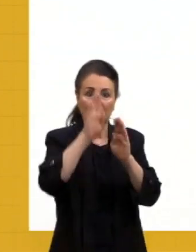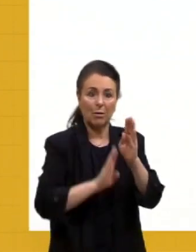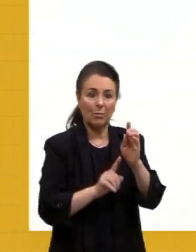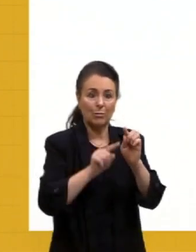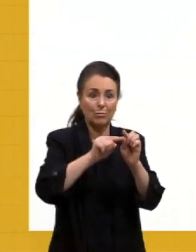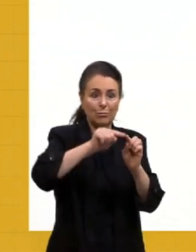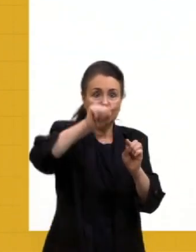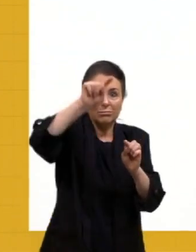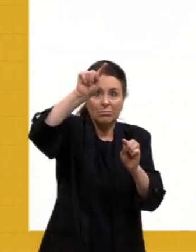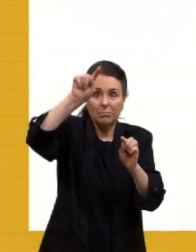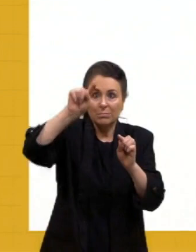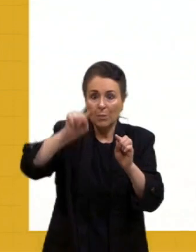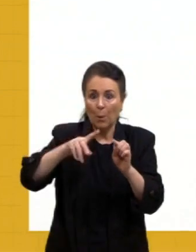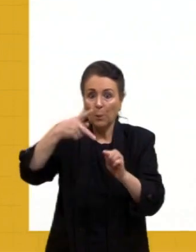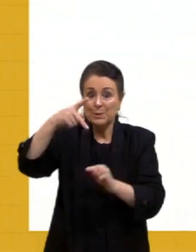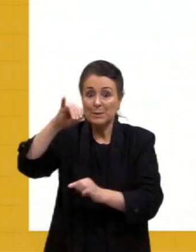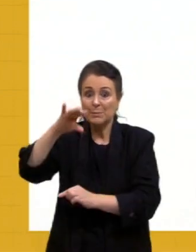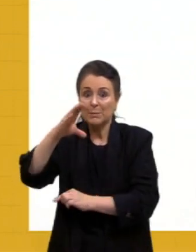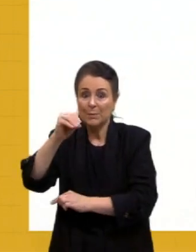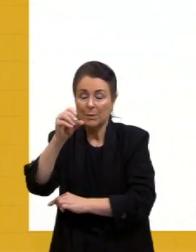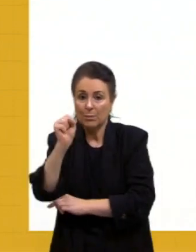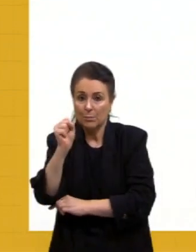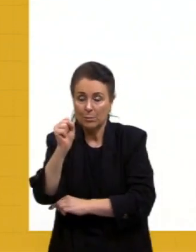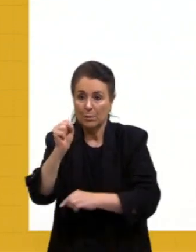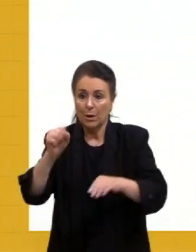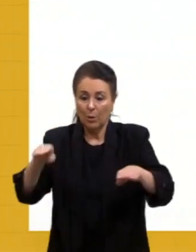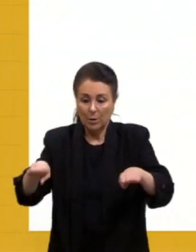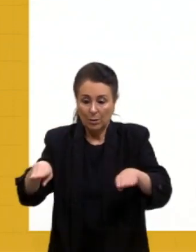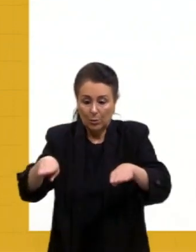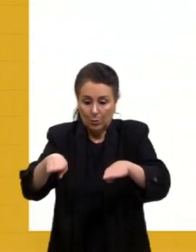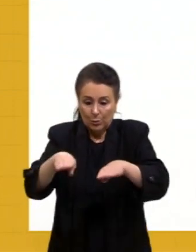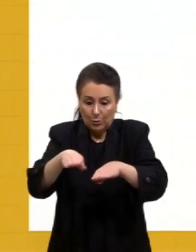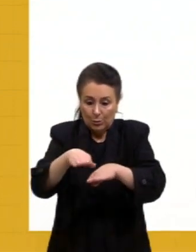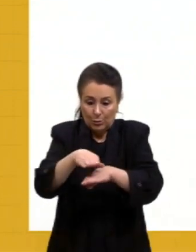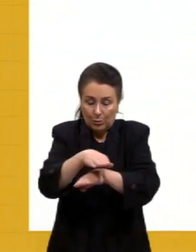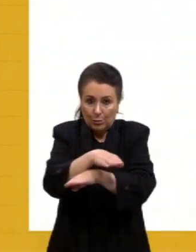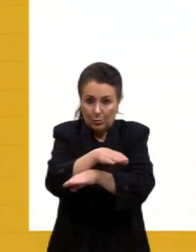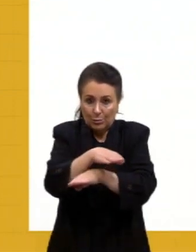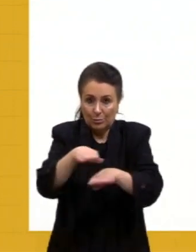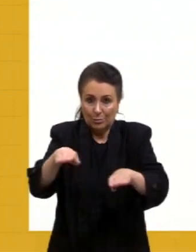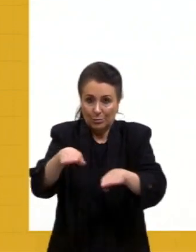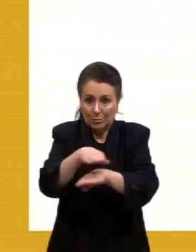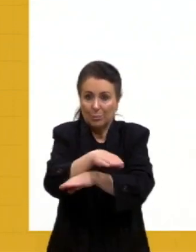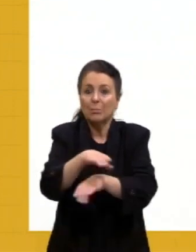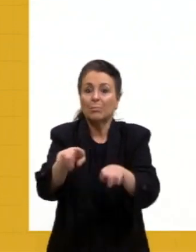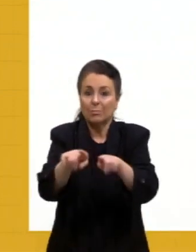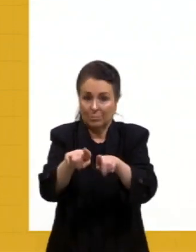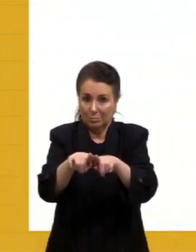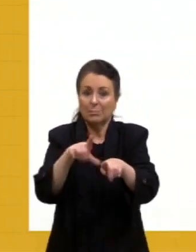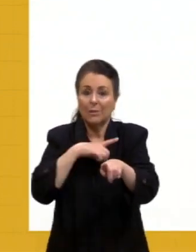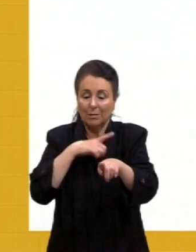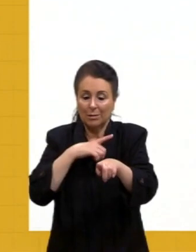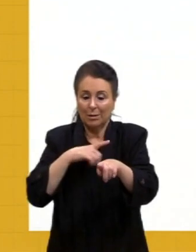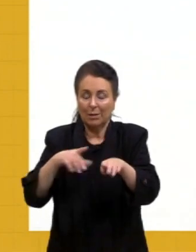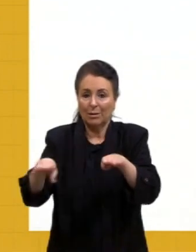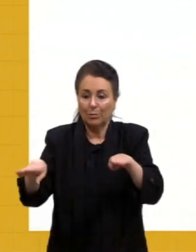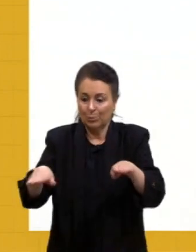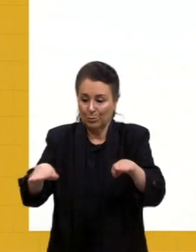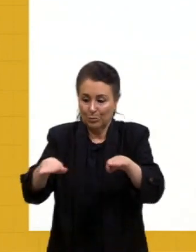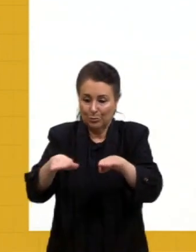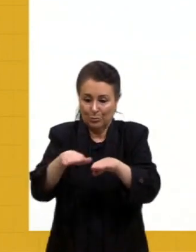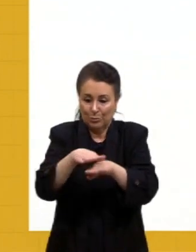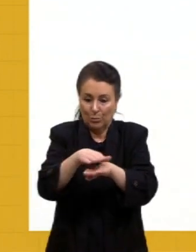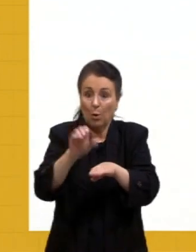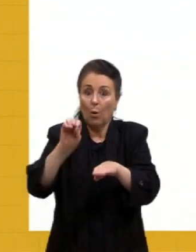planeta. E a transformante é uma passando pela outra, é como se fosse uma via de mão dupla, uma